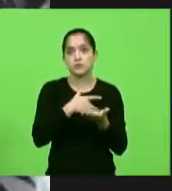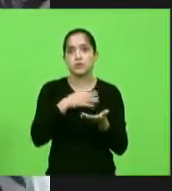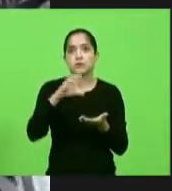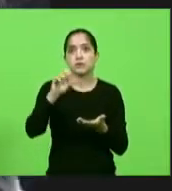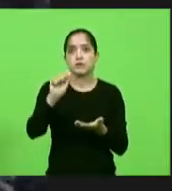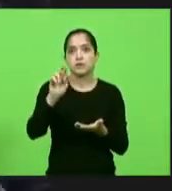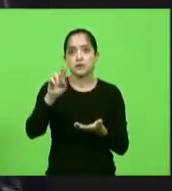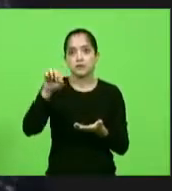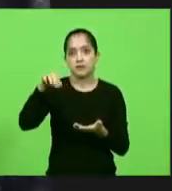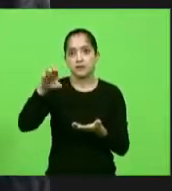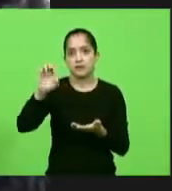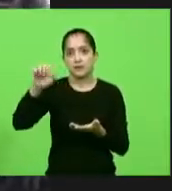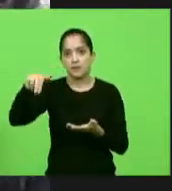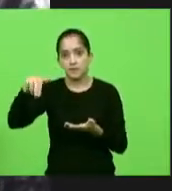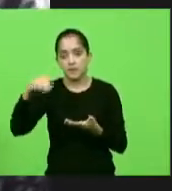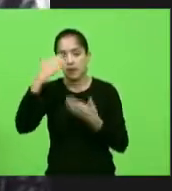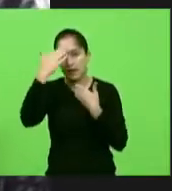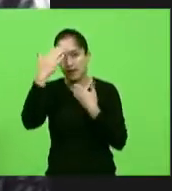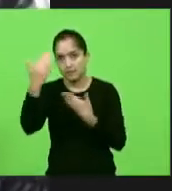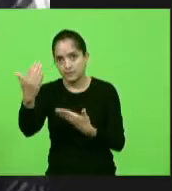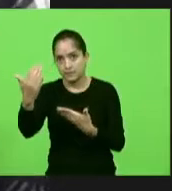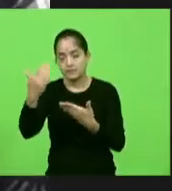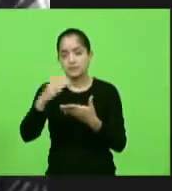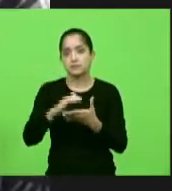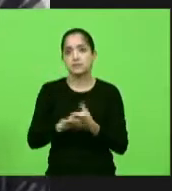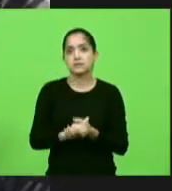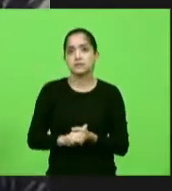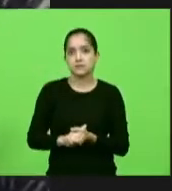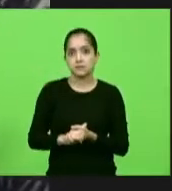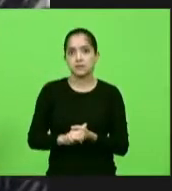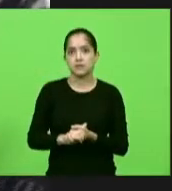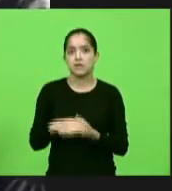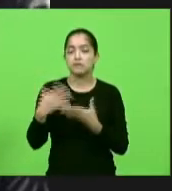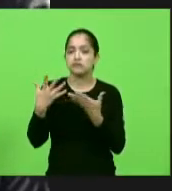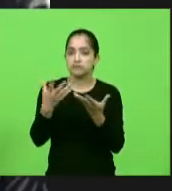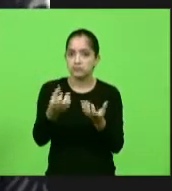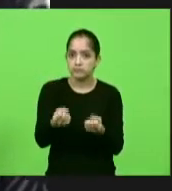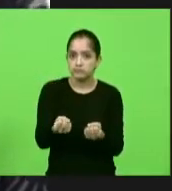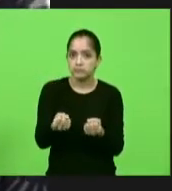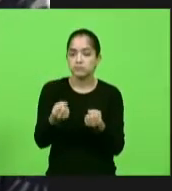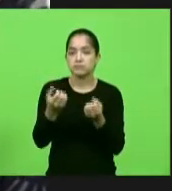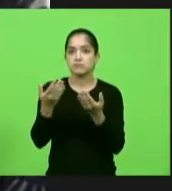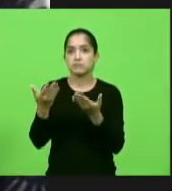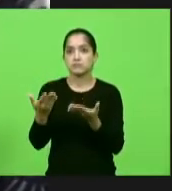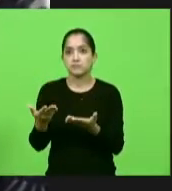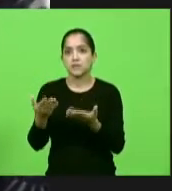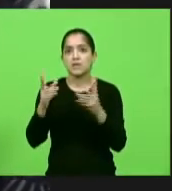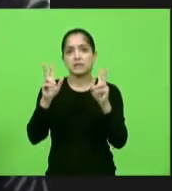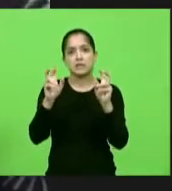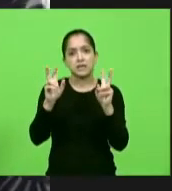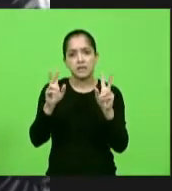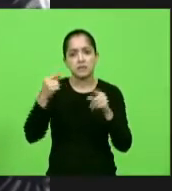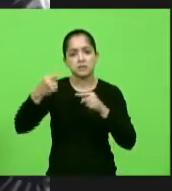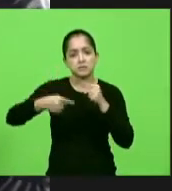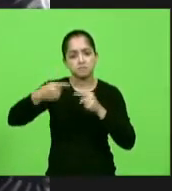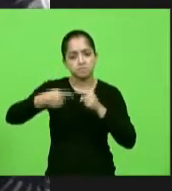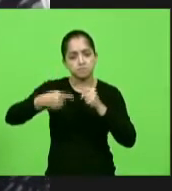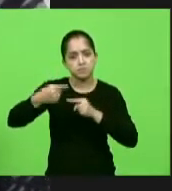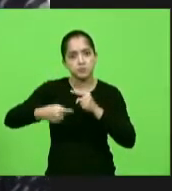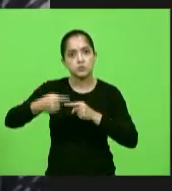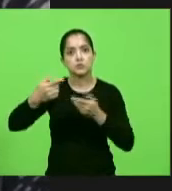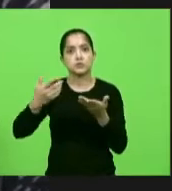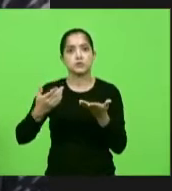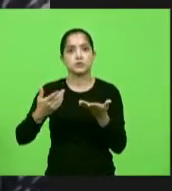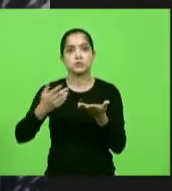Zanotto, agradecer a deferência da recepção, debatemos lá vários temas, claro, naturalmente,